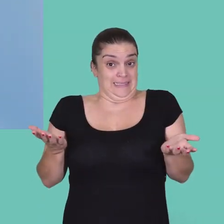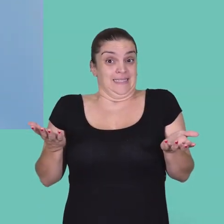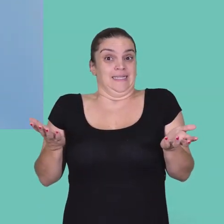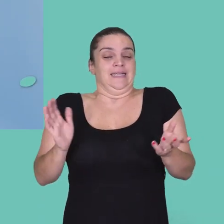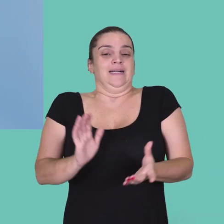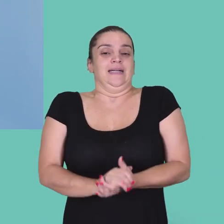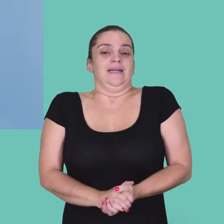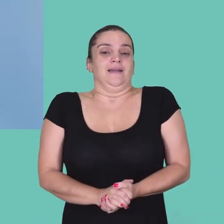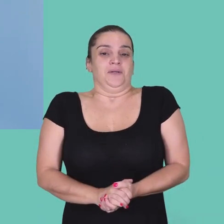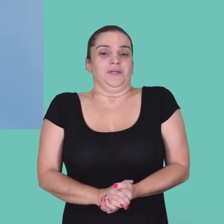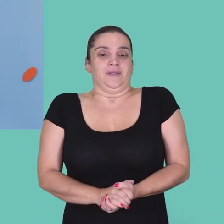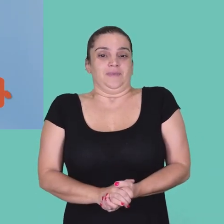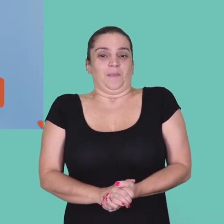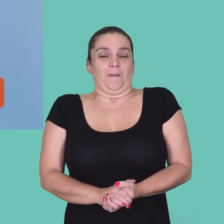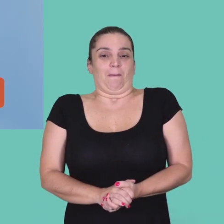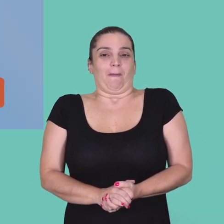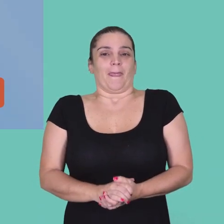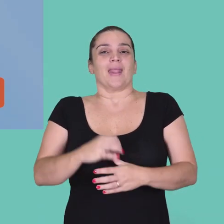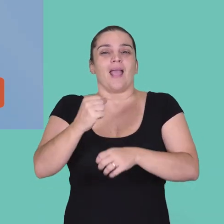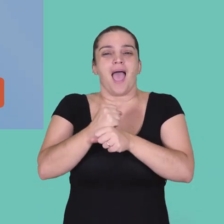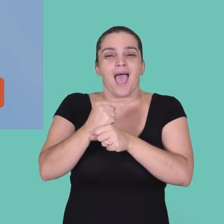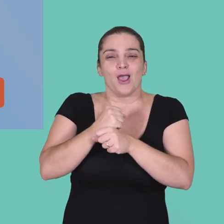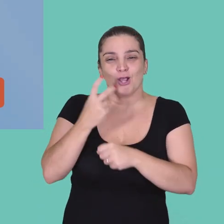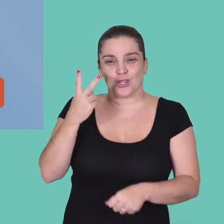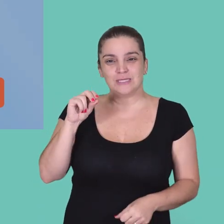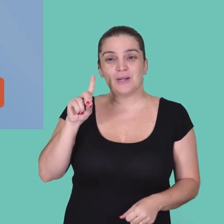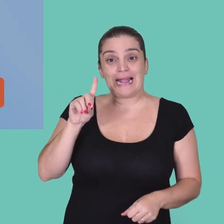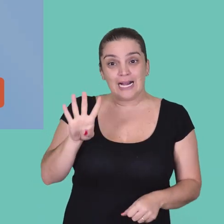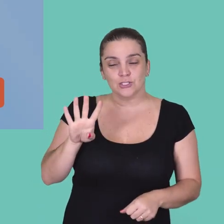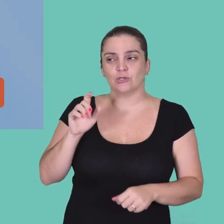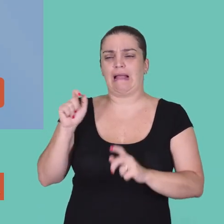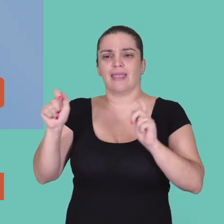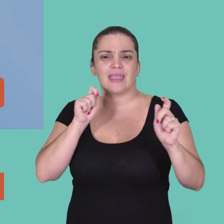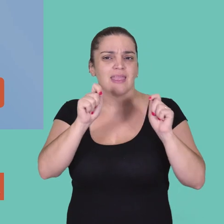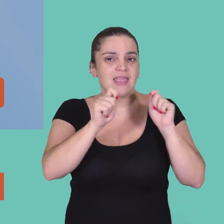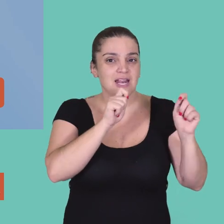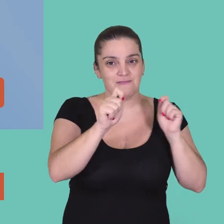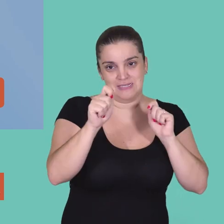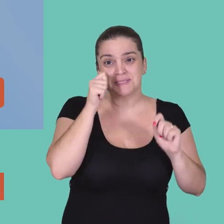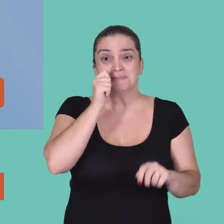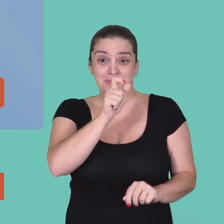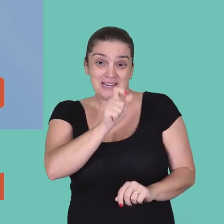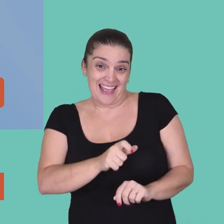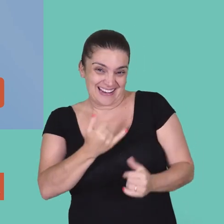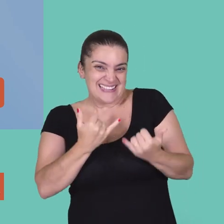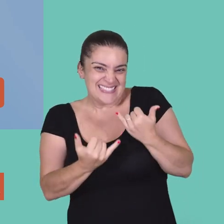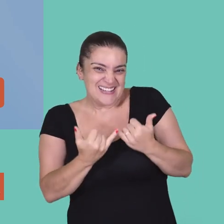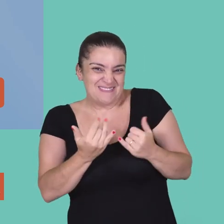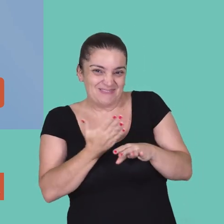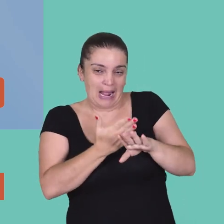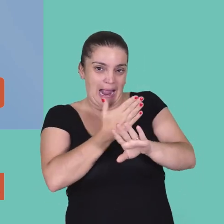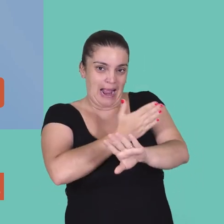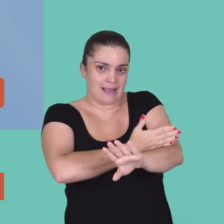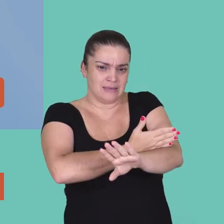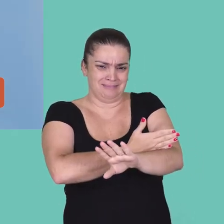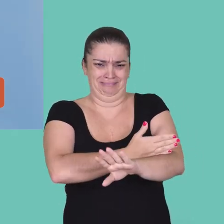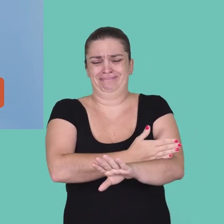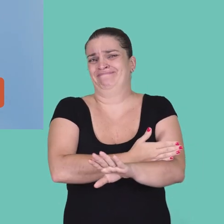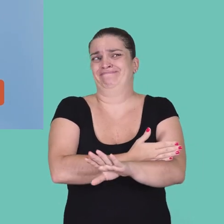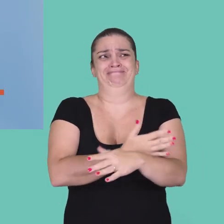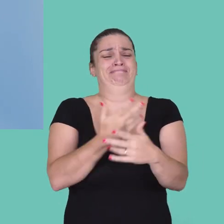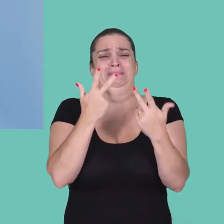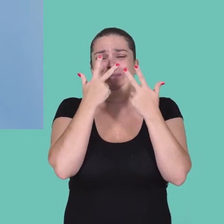Bom, a boa notícia é que, nesse ano de 2014, nós entrevistamos mulheres como essa cientista que a gente acabou de ver,